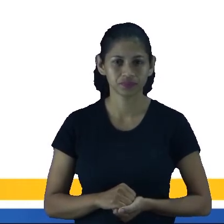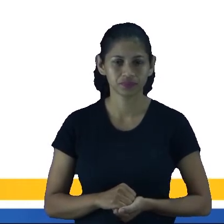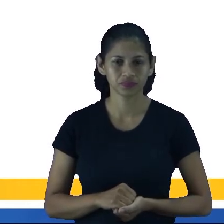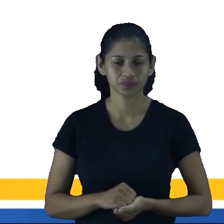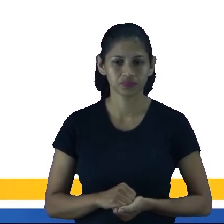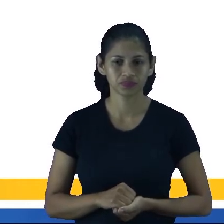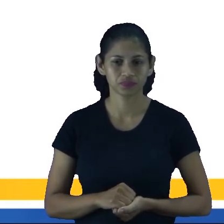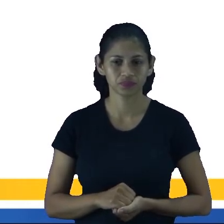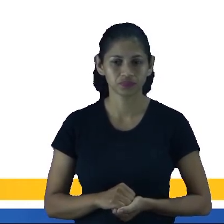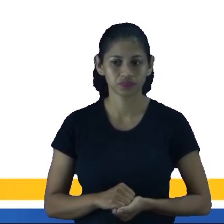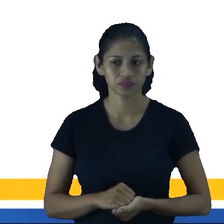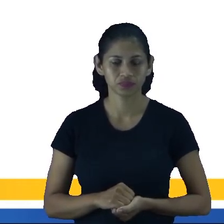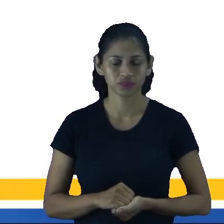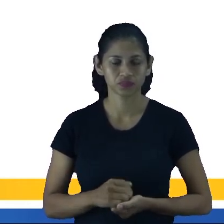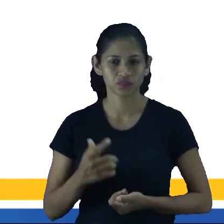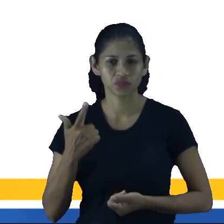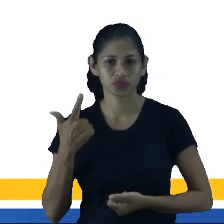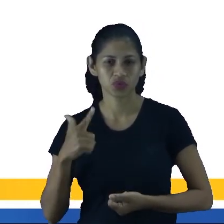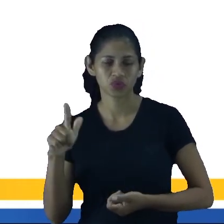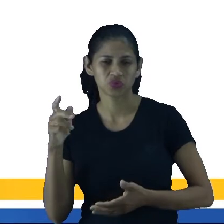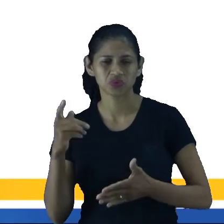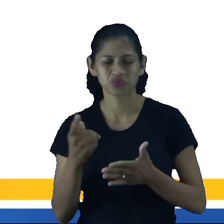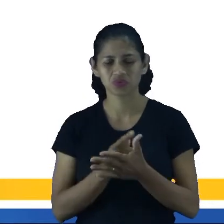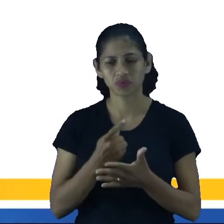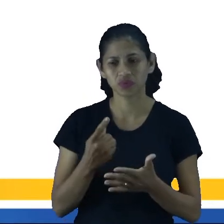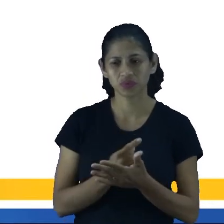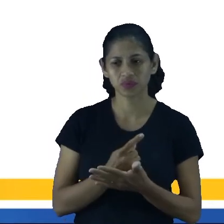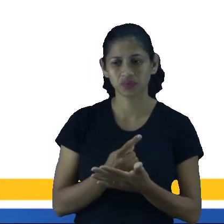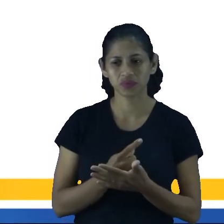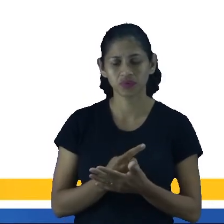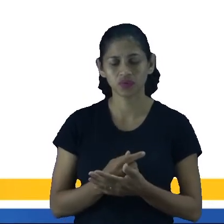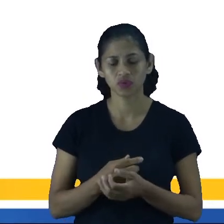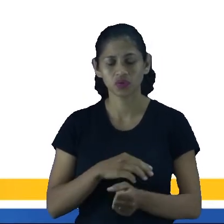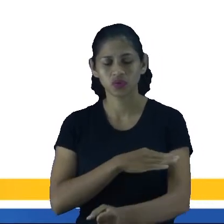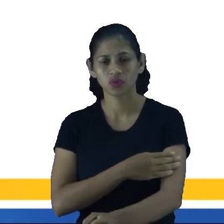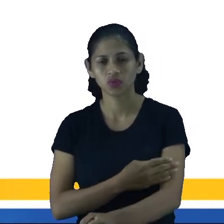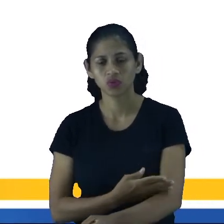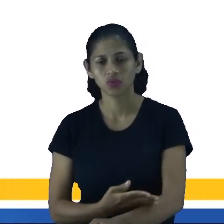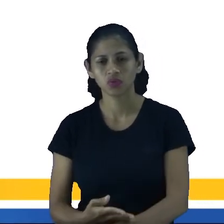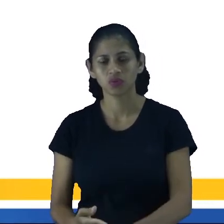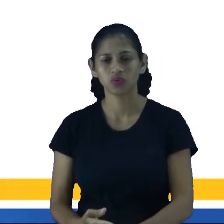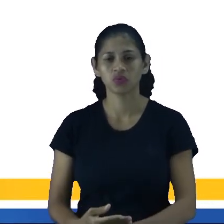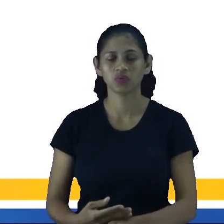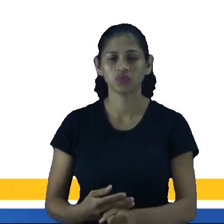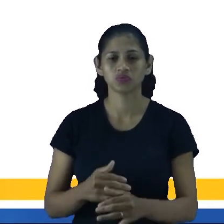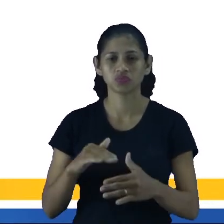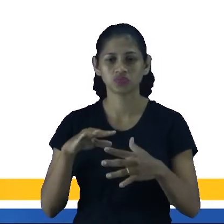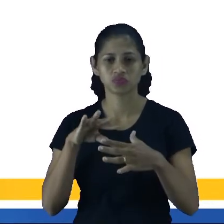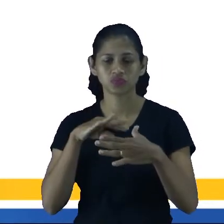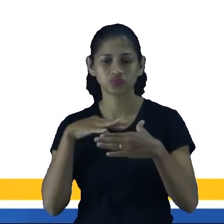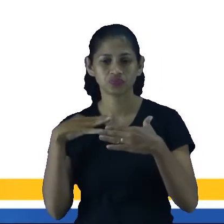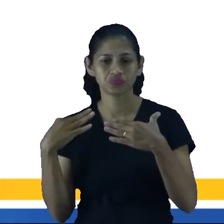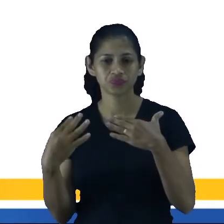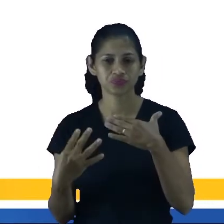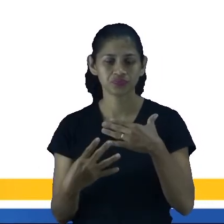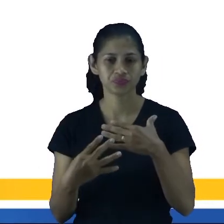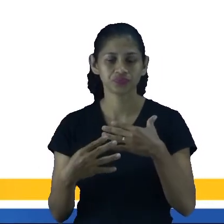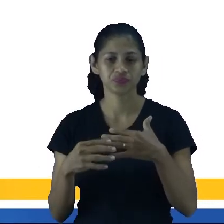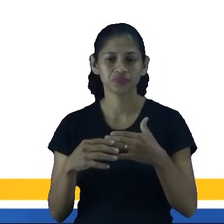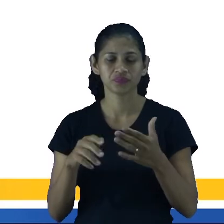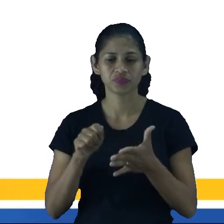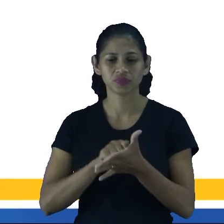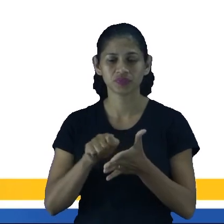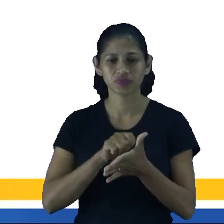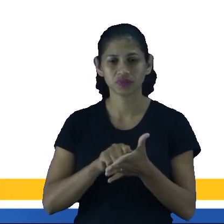Aí, outros errores, né? São erros comuns cometidos nas redes sociais. É escrever o quê?